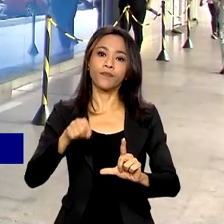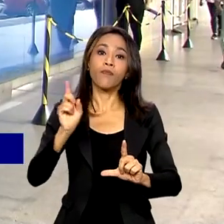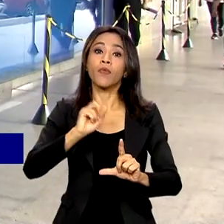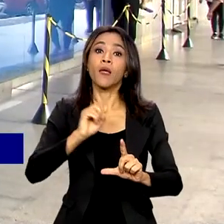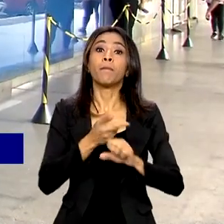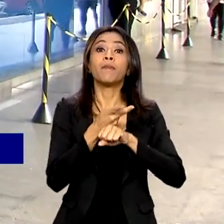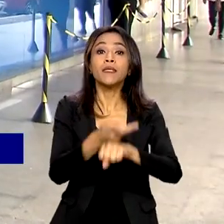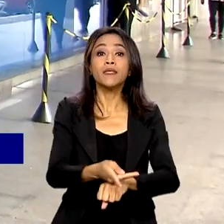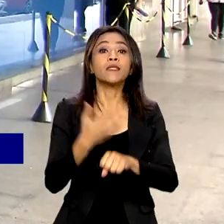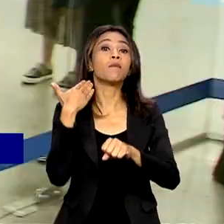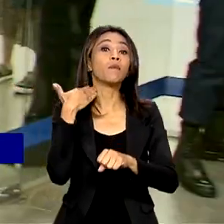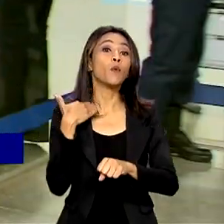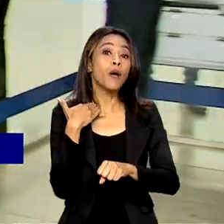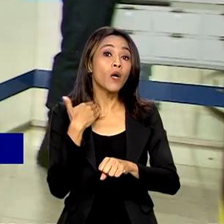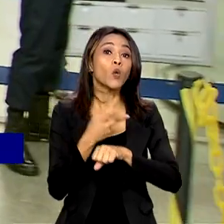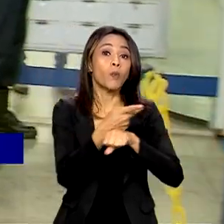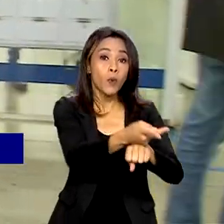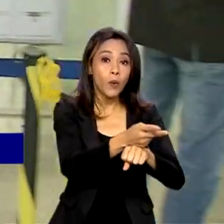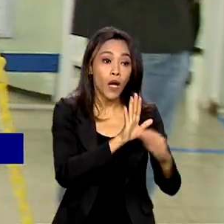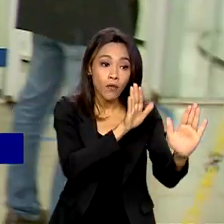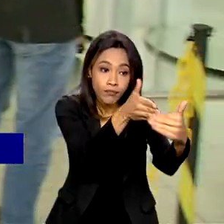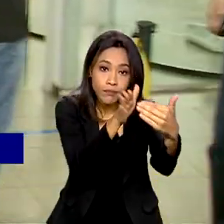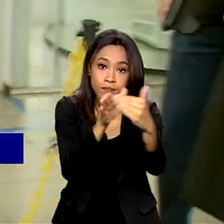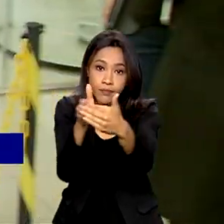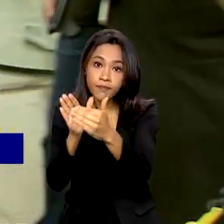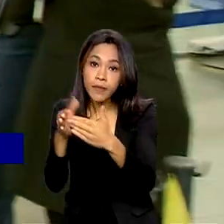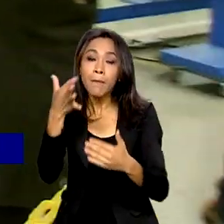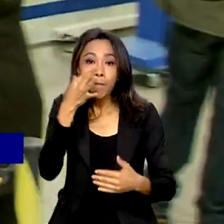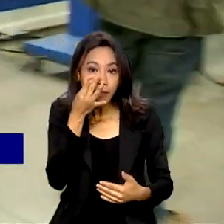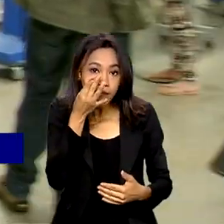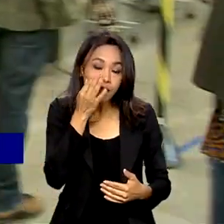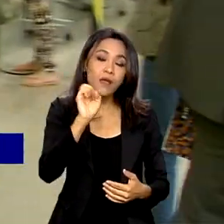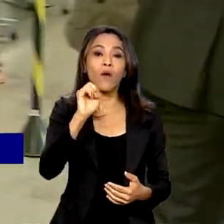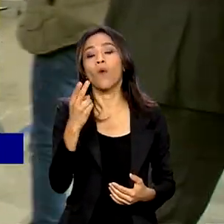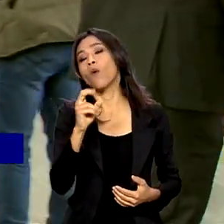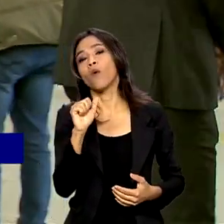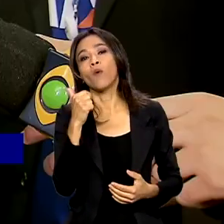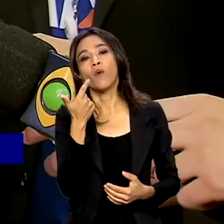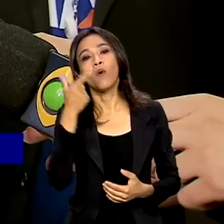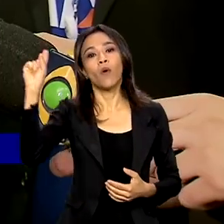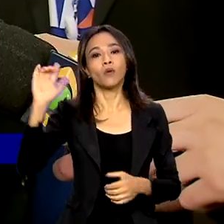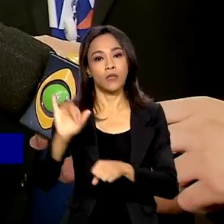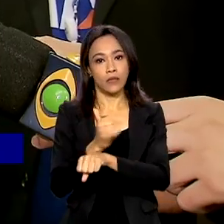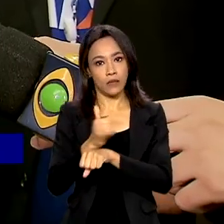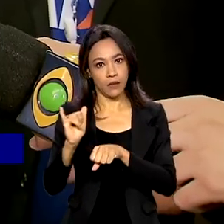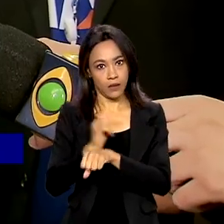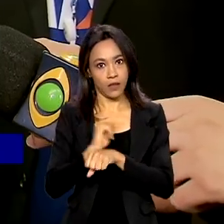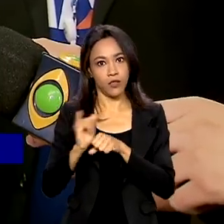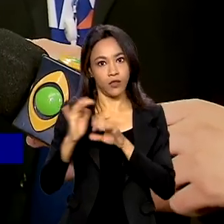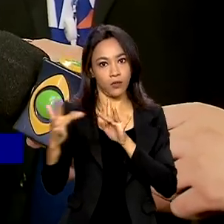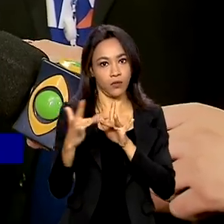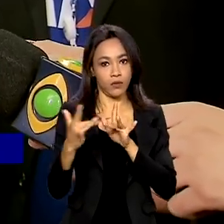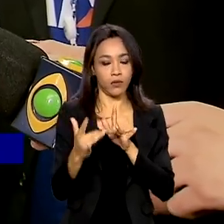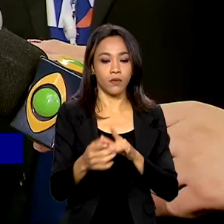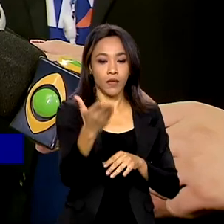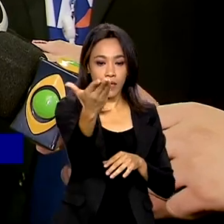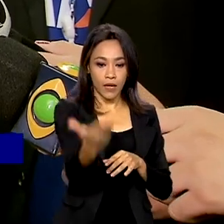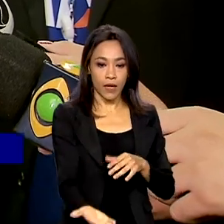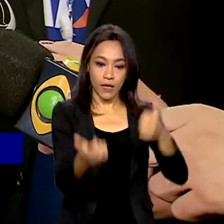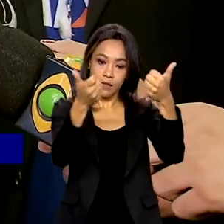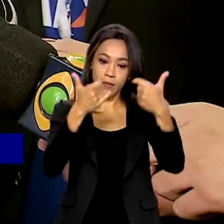canais de negociação dos bancos por atendimento presencial ou outros canais digitais. As informações sobre essas